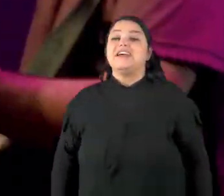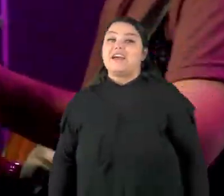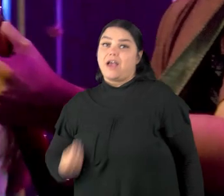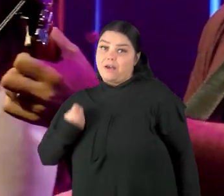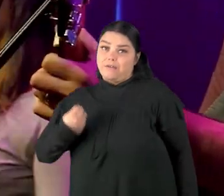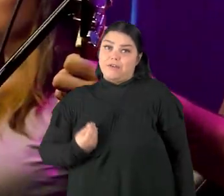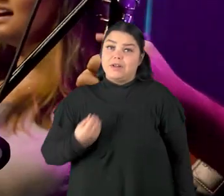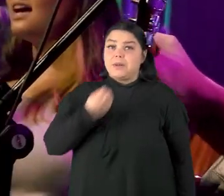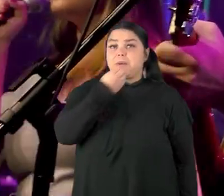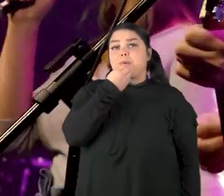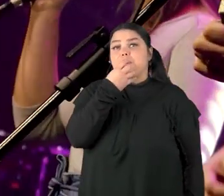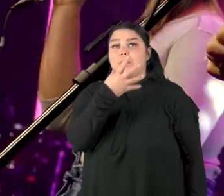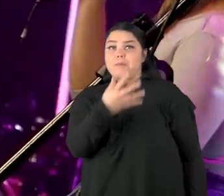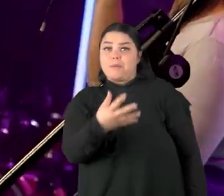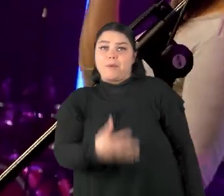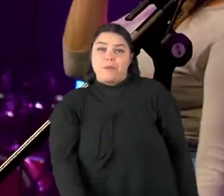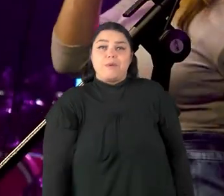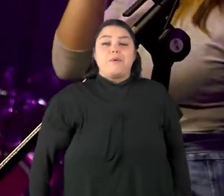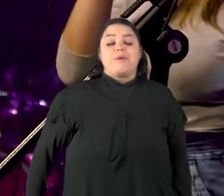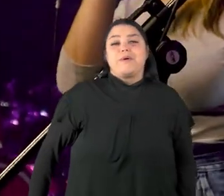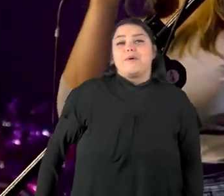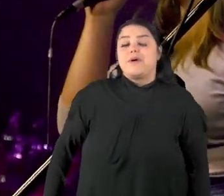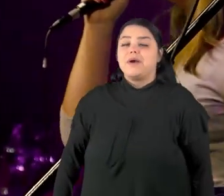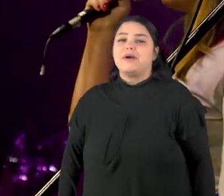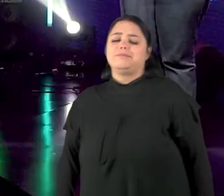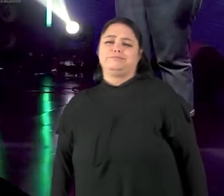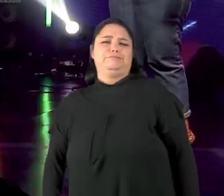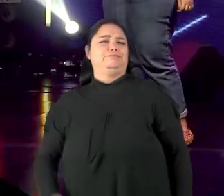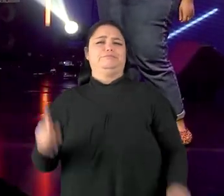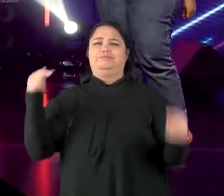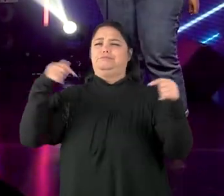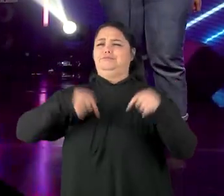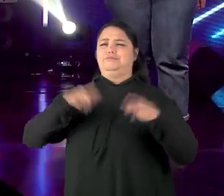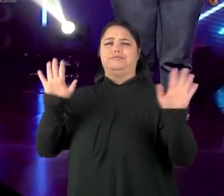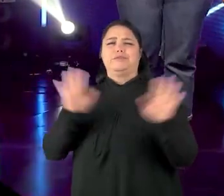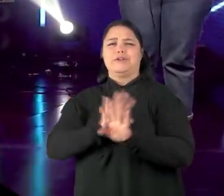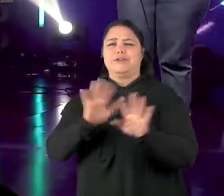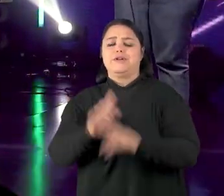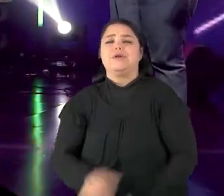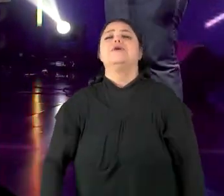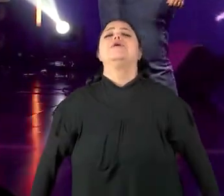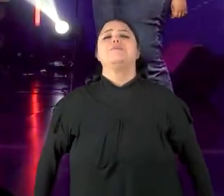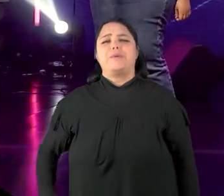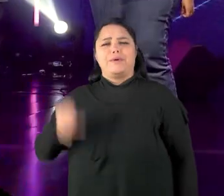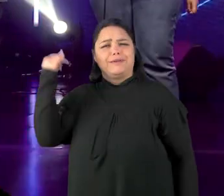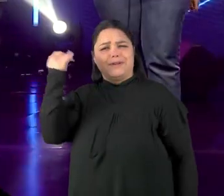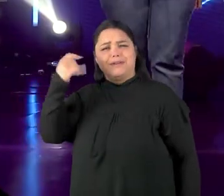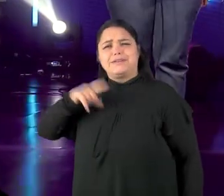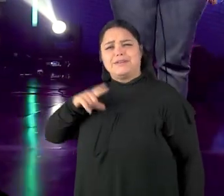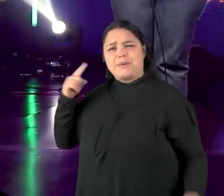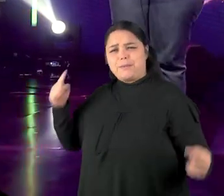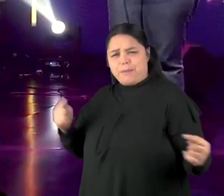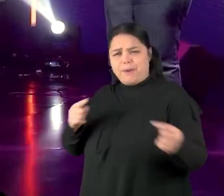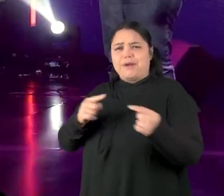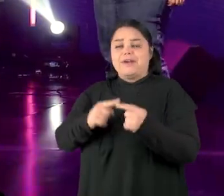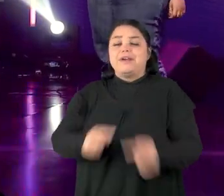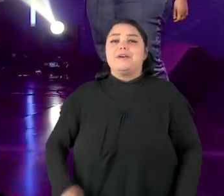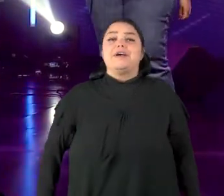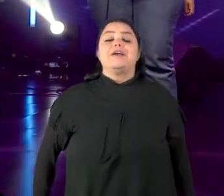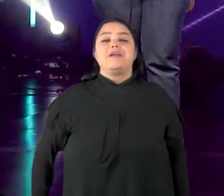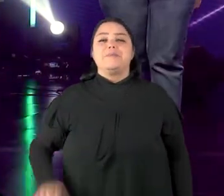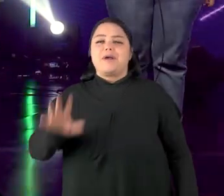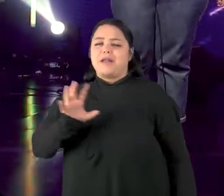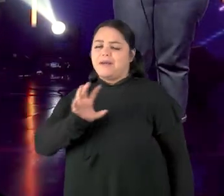A vida é tão boa, não estou aqui à toa.